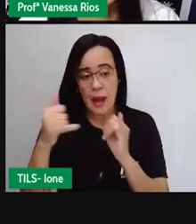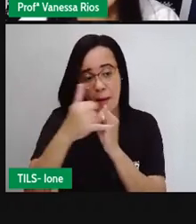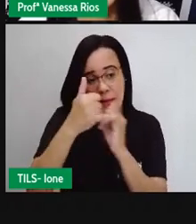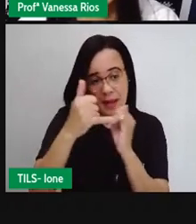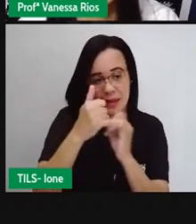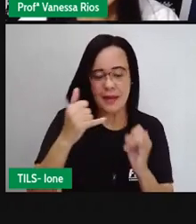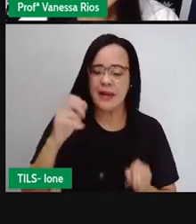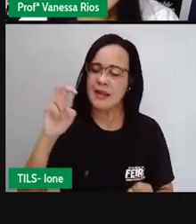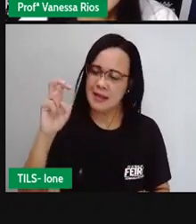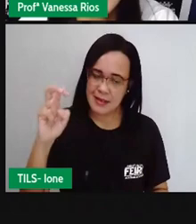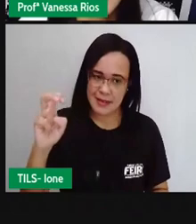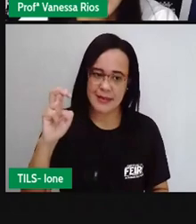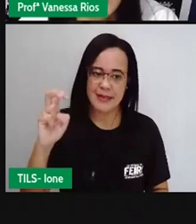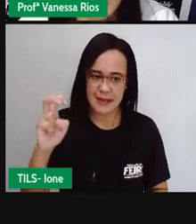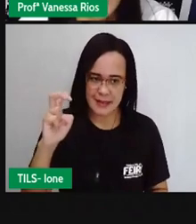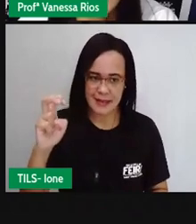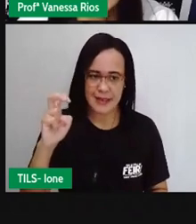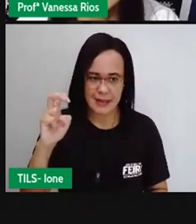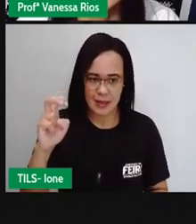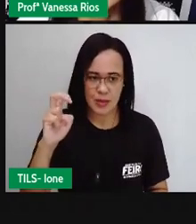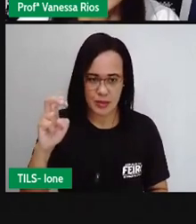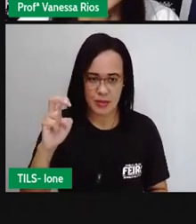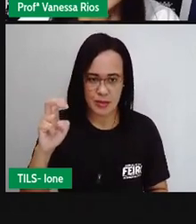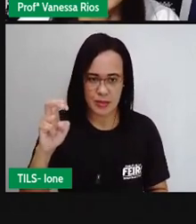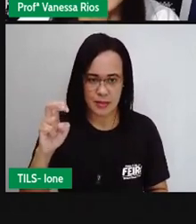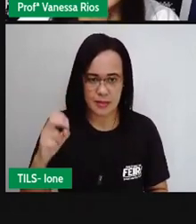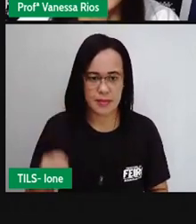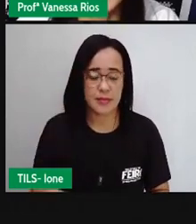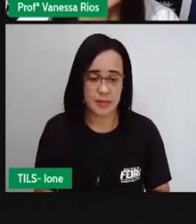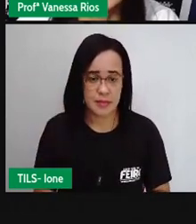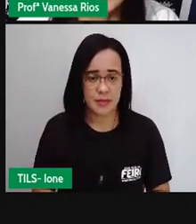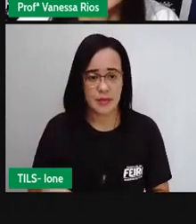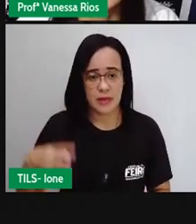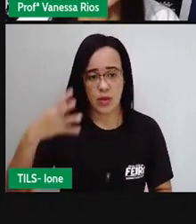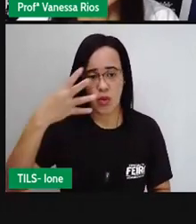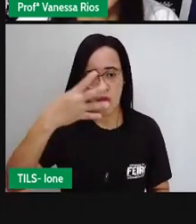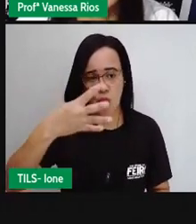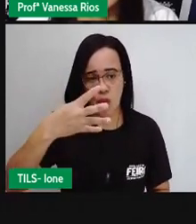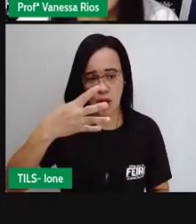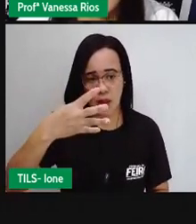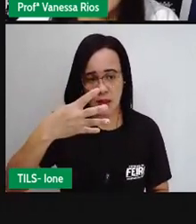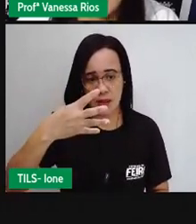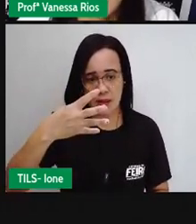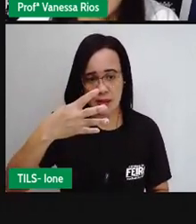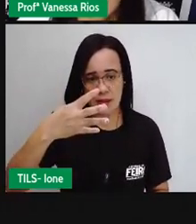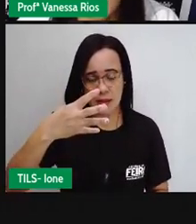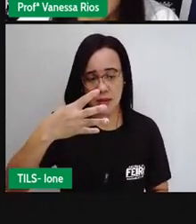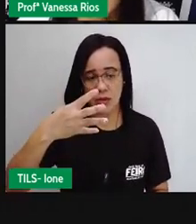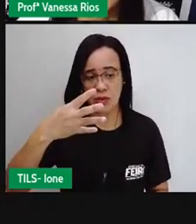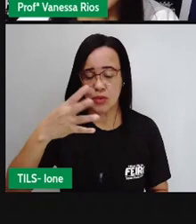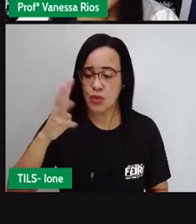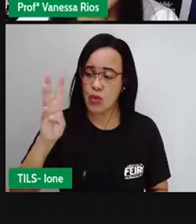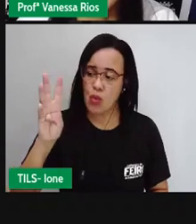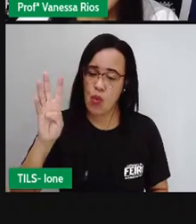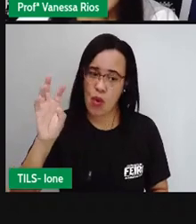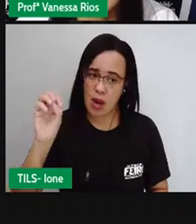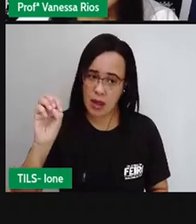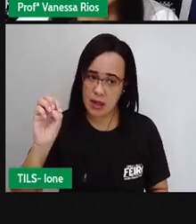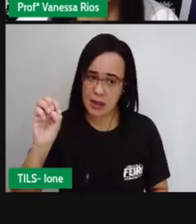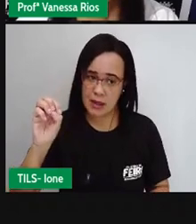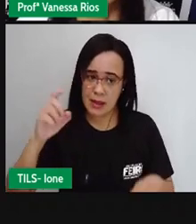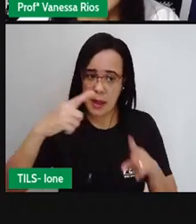dez qual é? Cinco então quando eu falo quatro dezenas mais meia dezena qual é o número